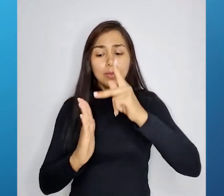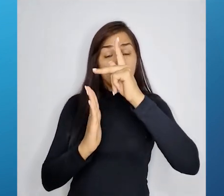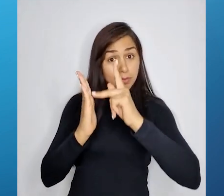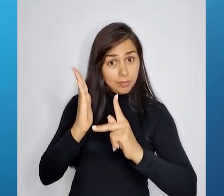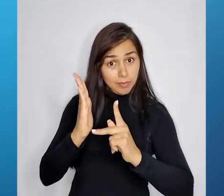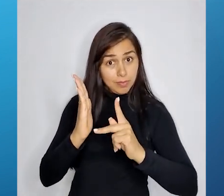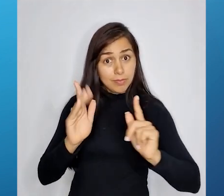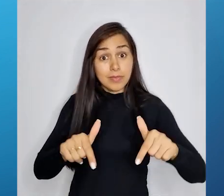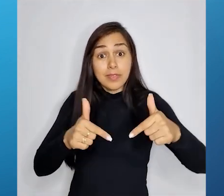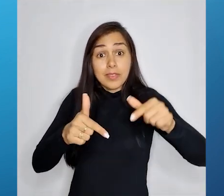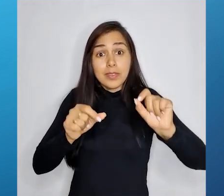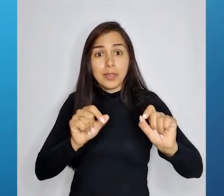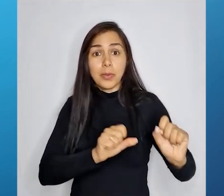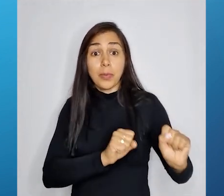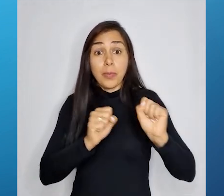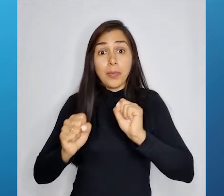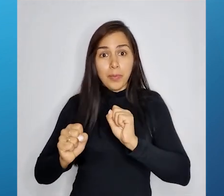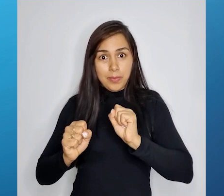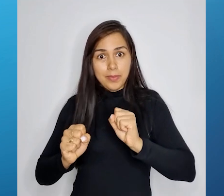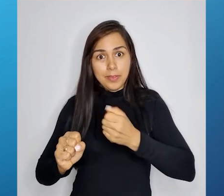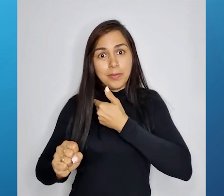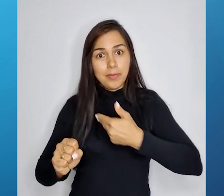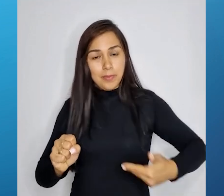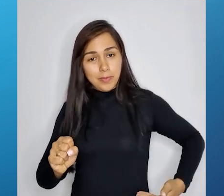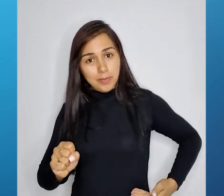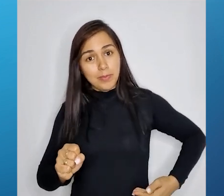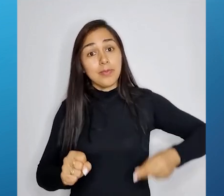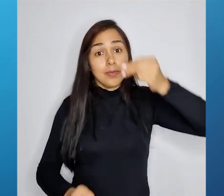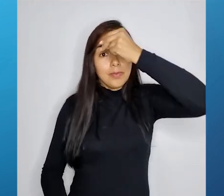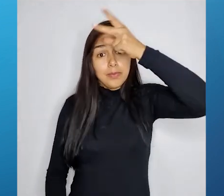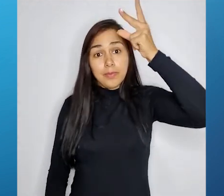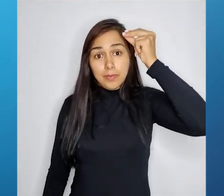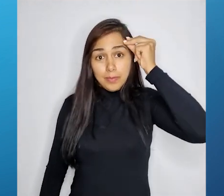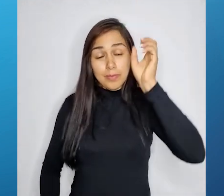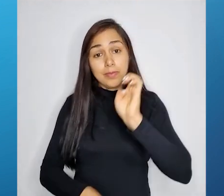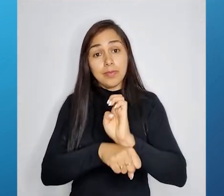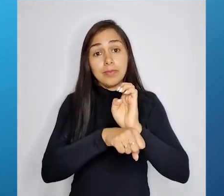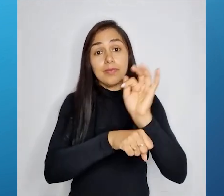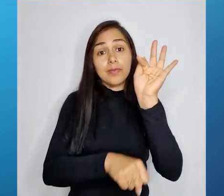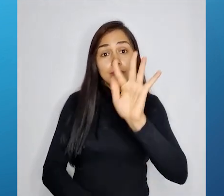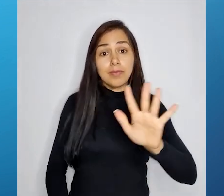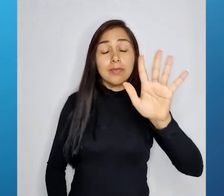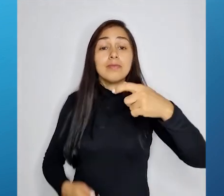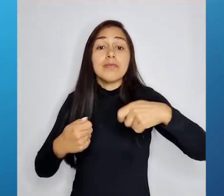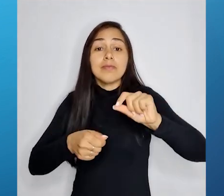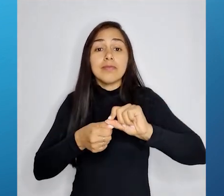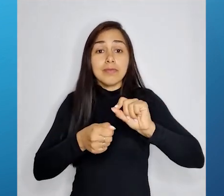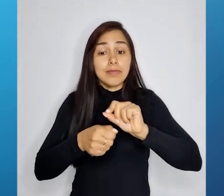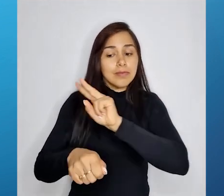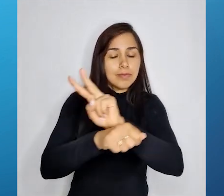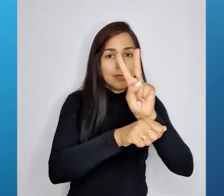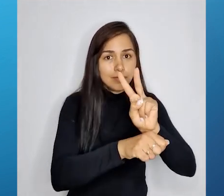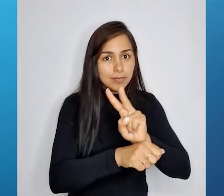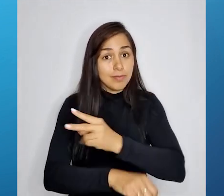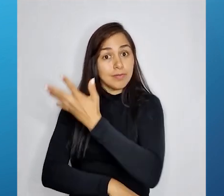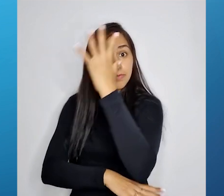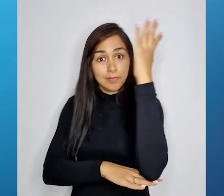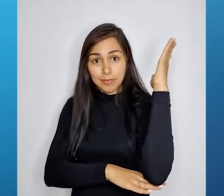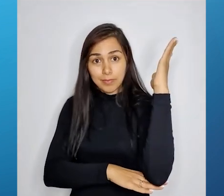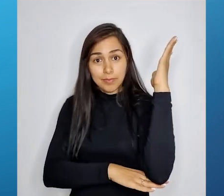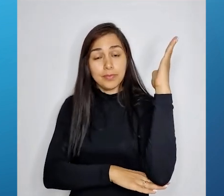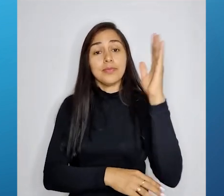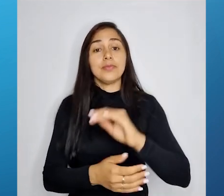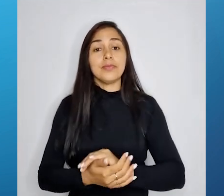as ações que o poder público municipal, federal e estadual vão tomar para a preservação do ambiente. Então nós temos aqui